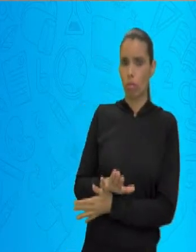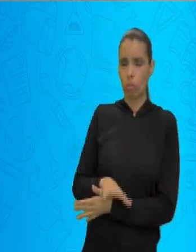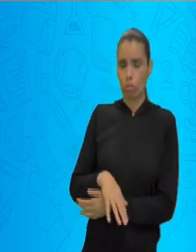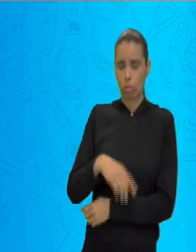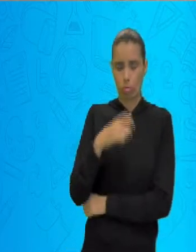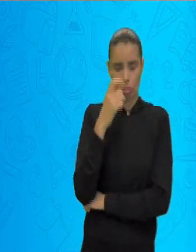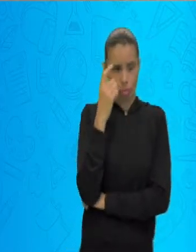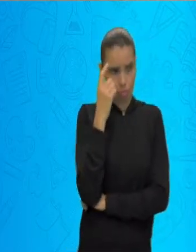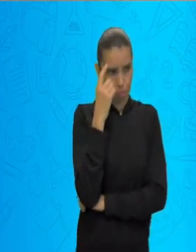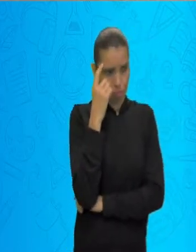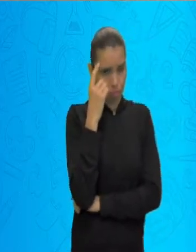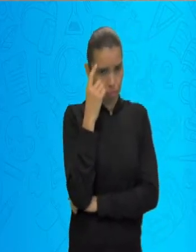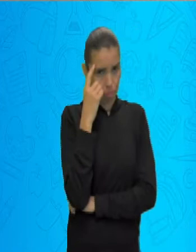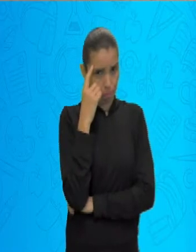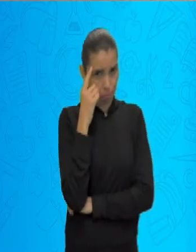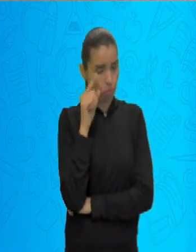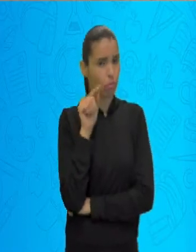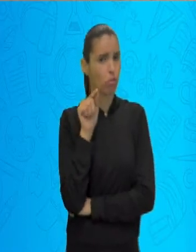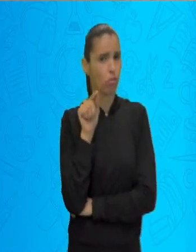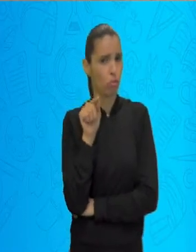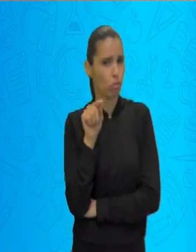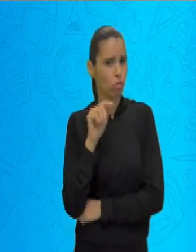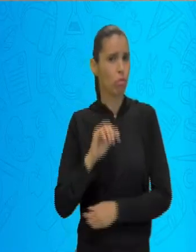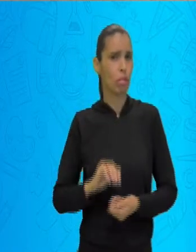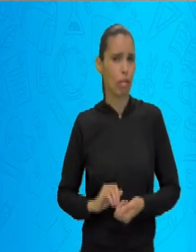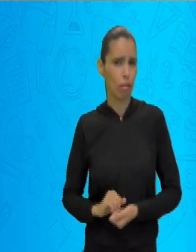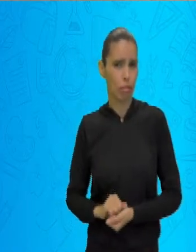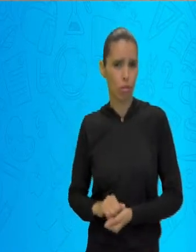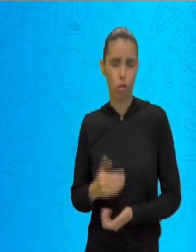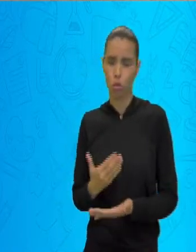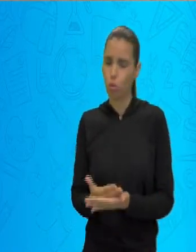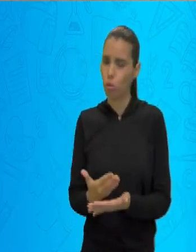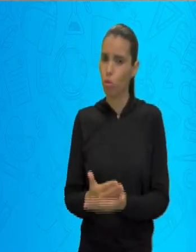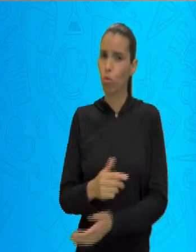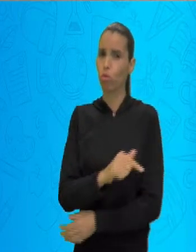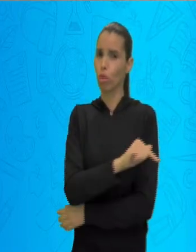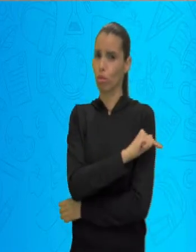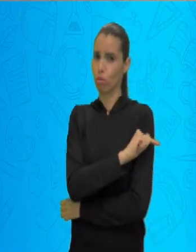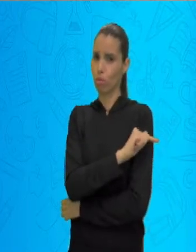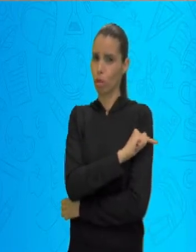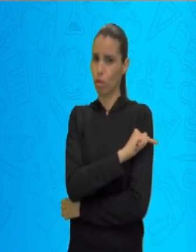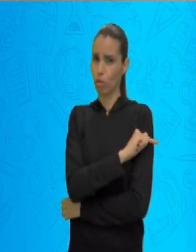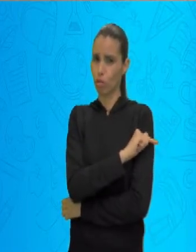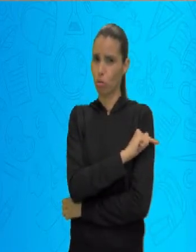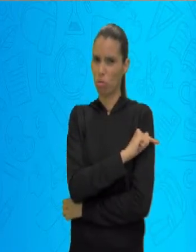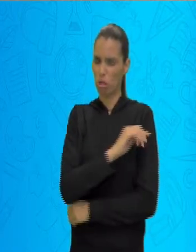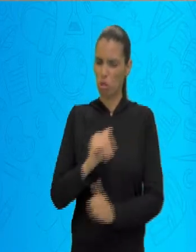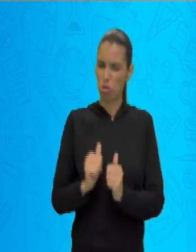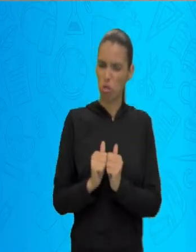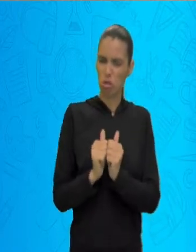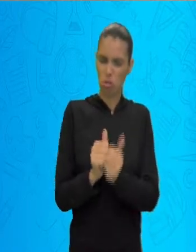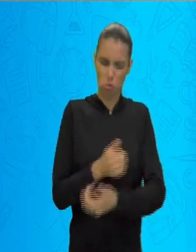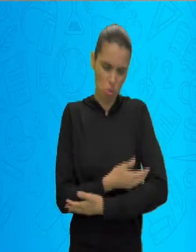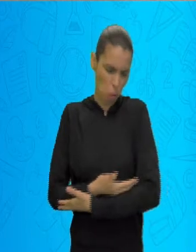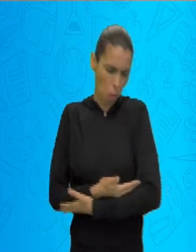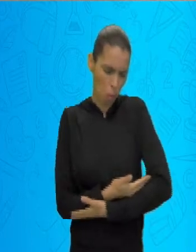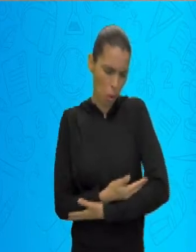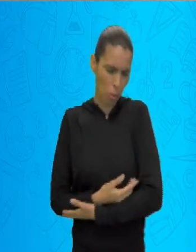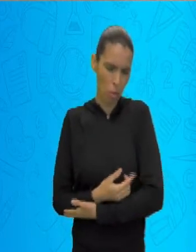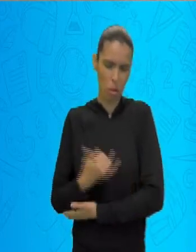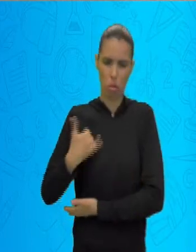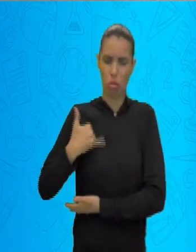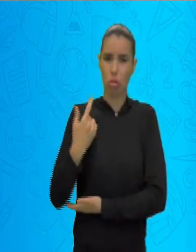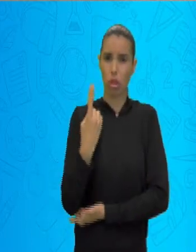Você que está no sétimo ano, junto com um bebê, de um aninho.